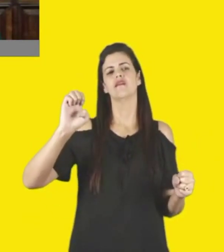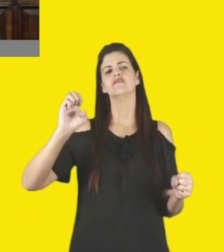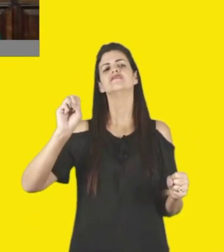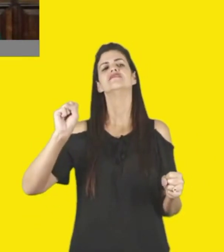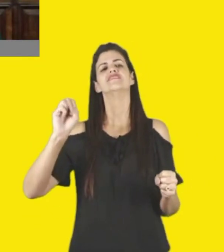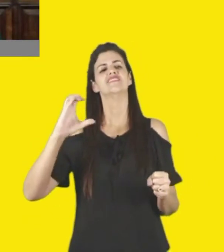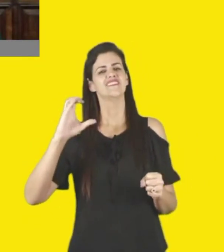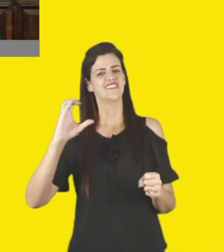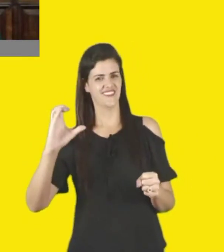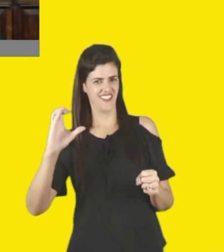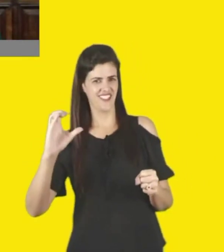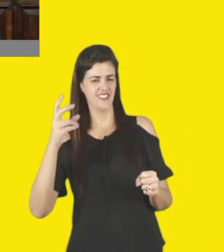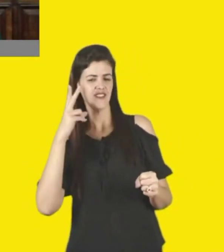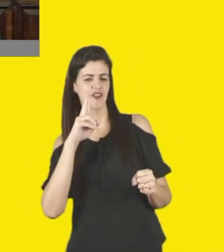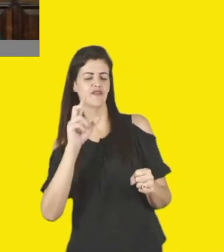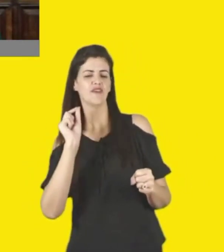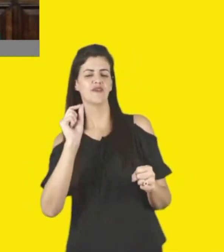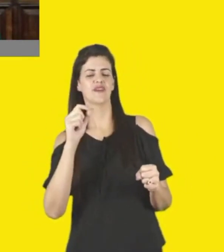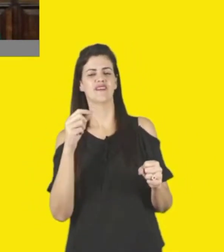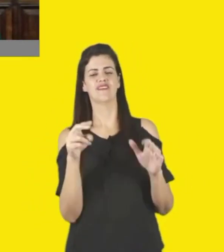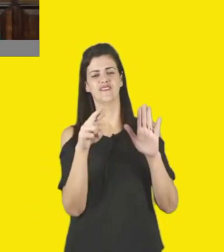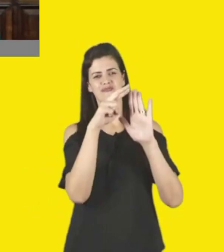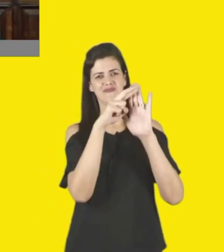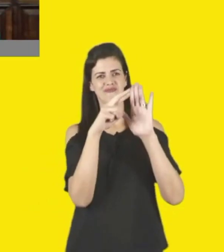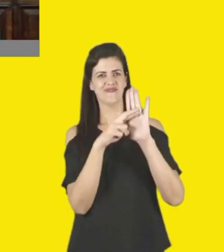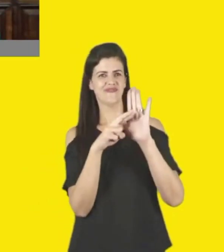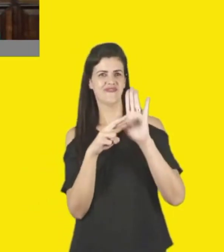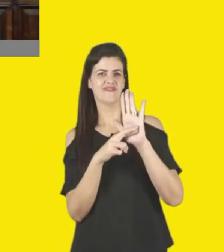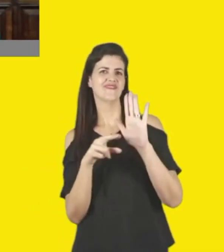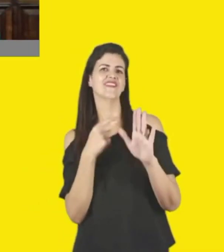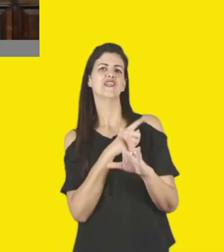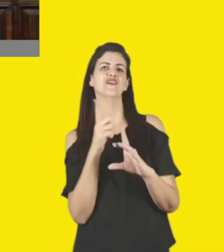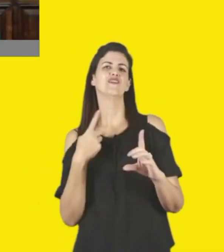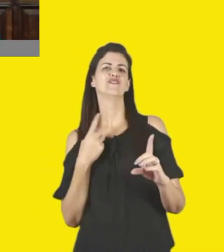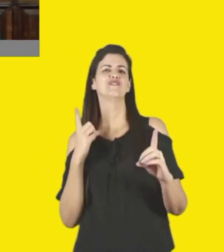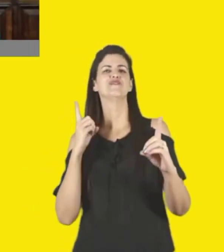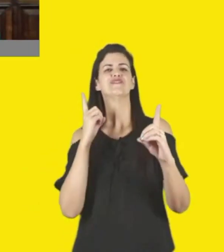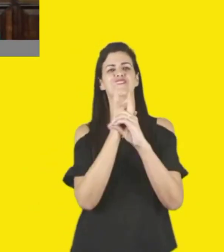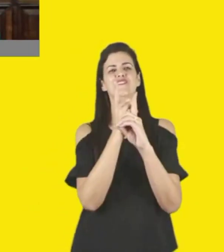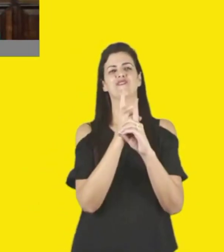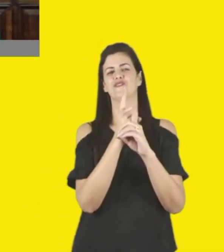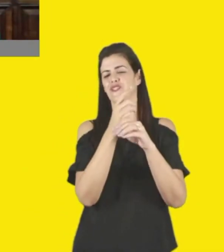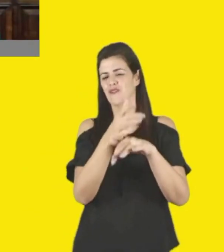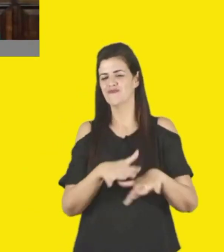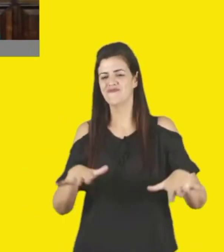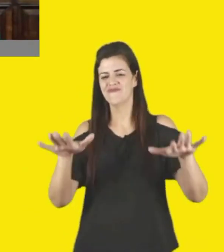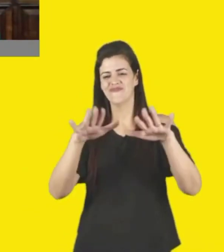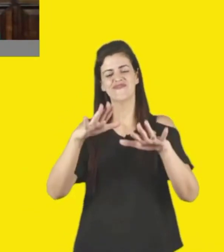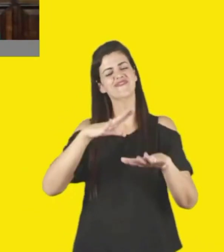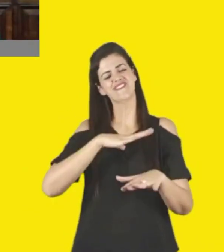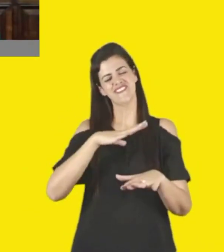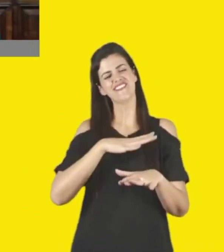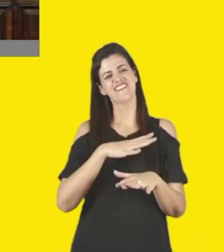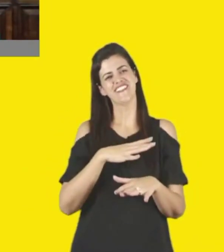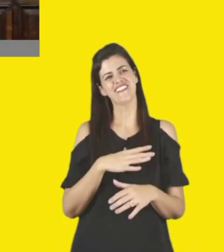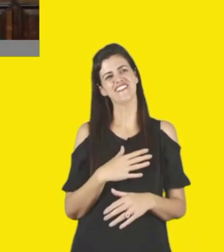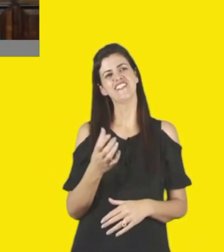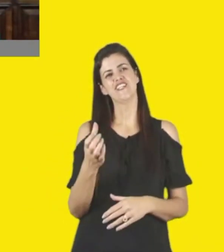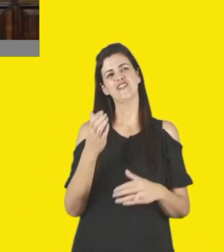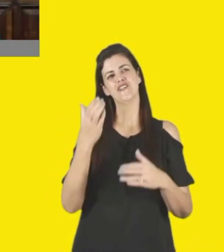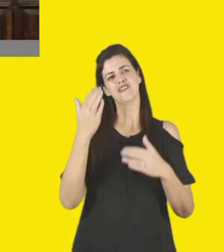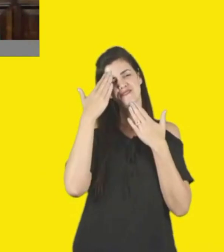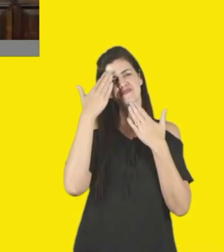vamos nos encontrar em diversas praças por aí nesse período. Então, meu, muito obrigada, e reforçar novamente